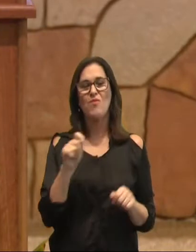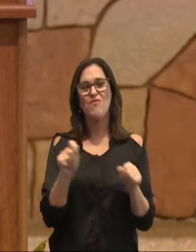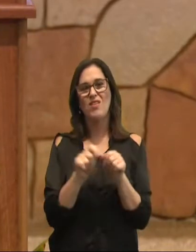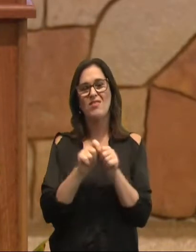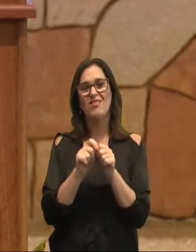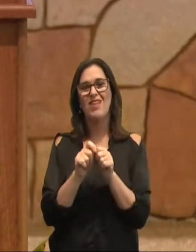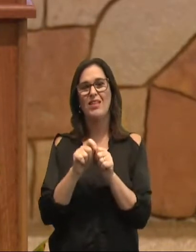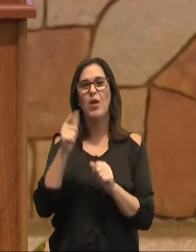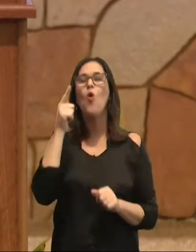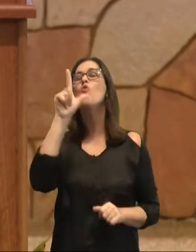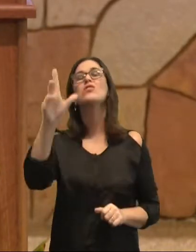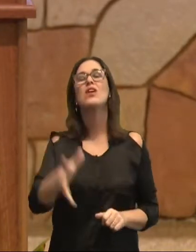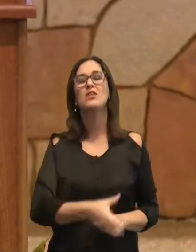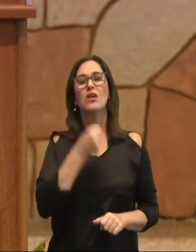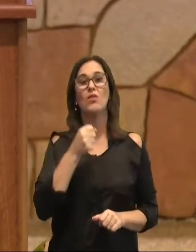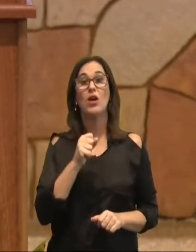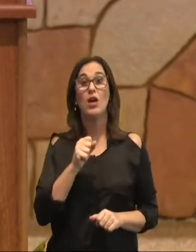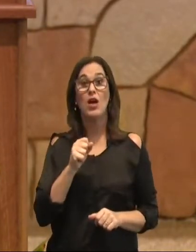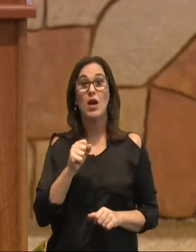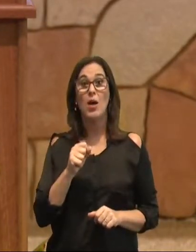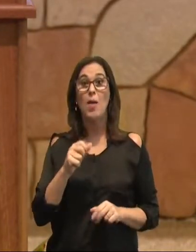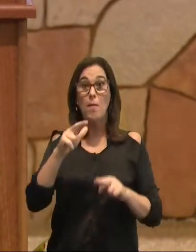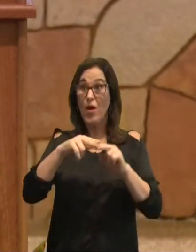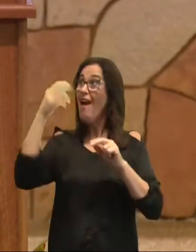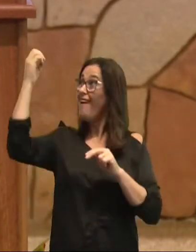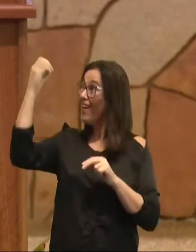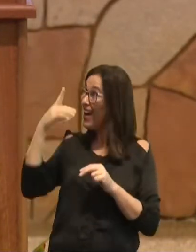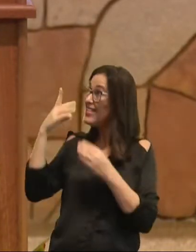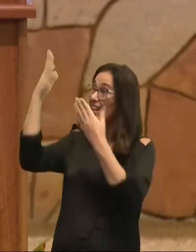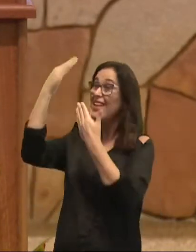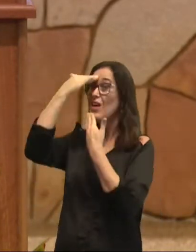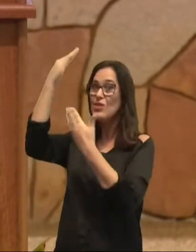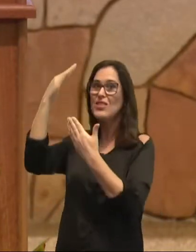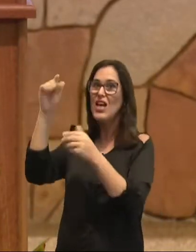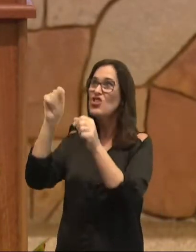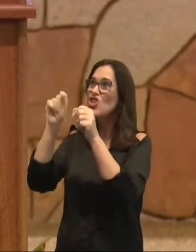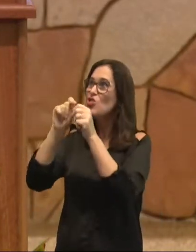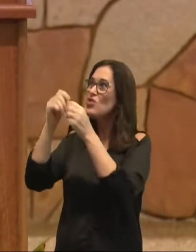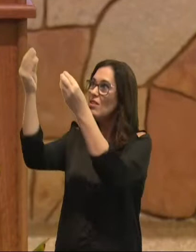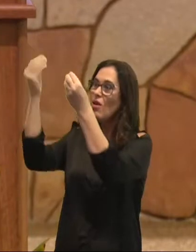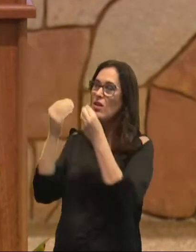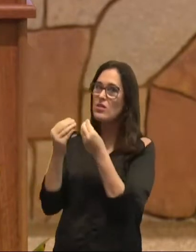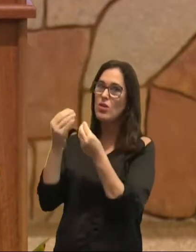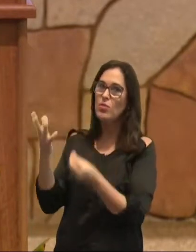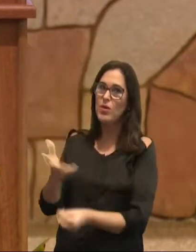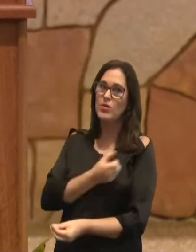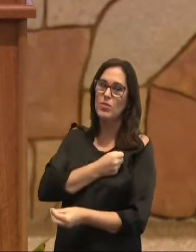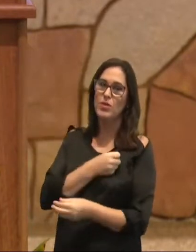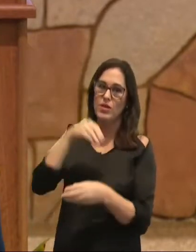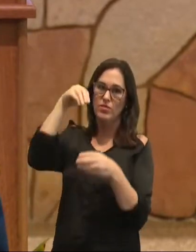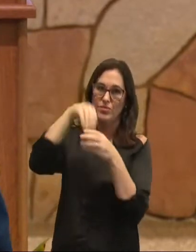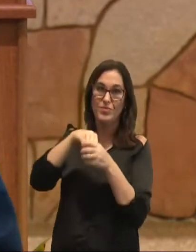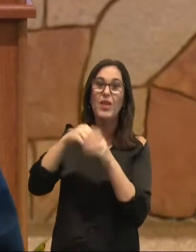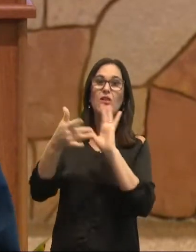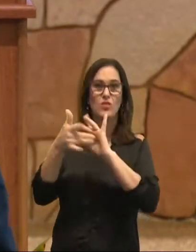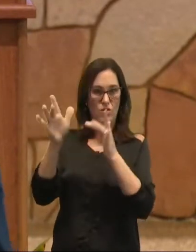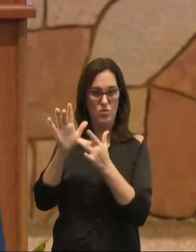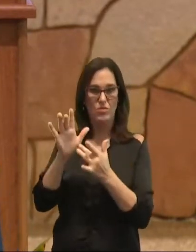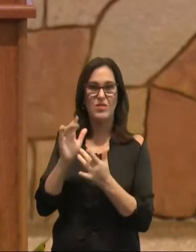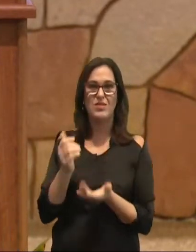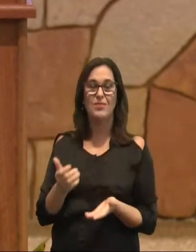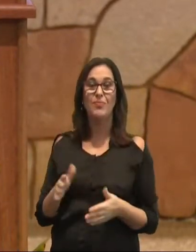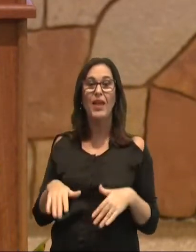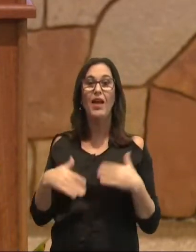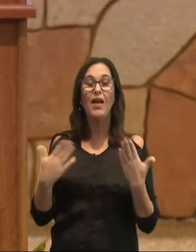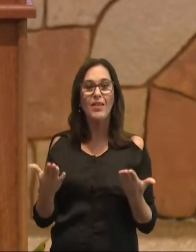salvação, porque, graças a Deus, Deus fez, tudo por nós, em Jesus, e